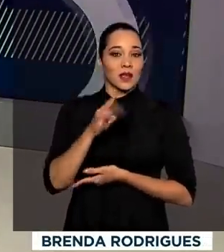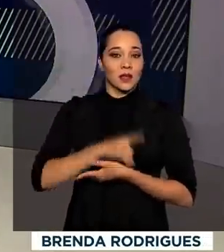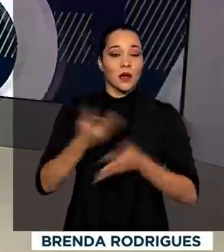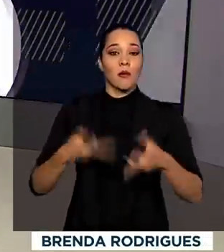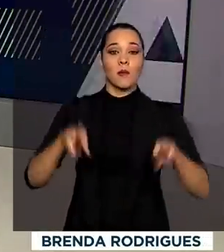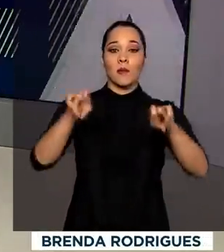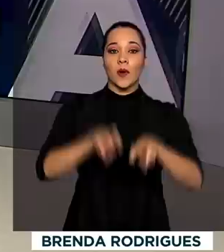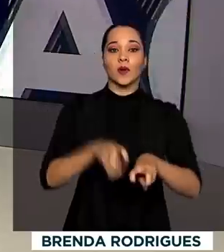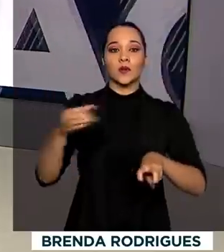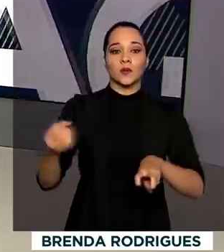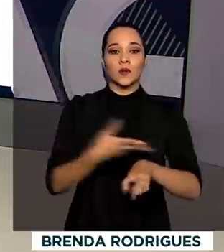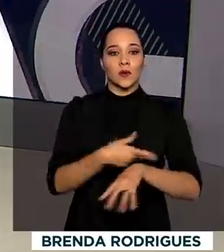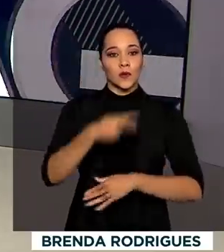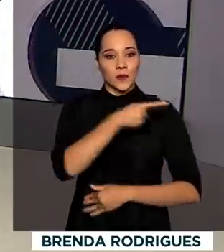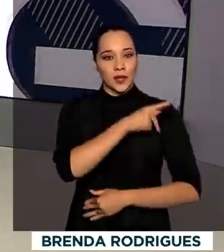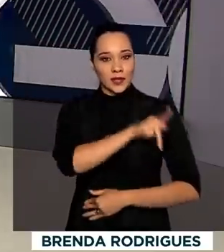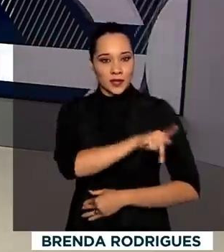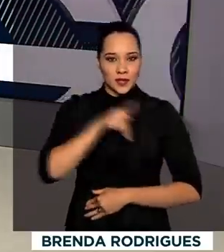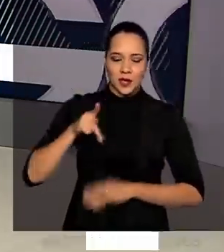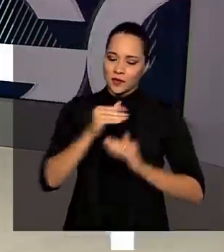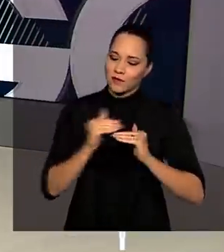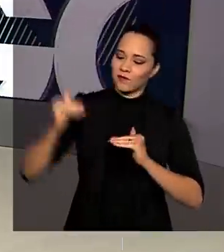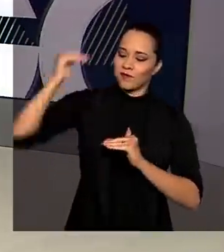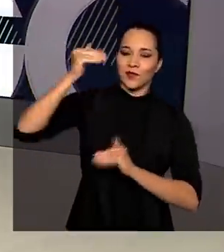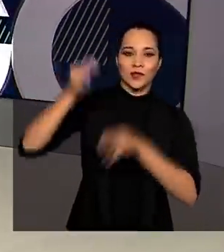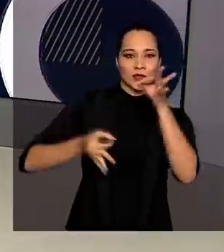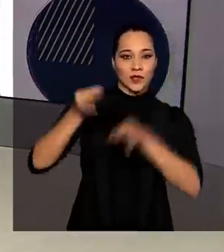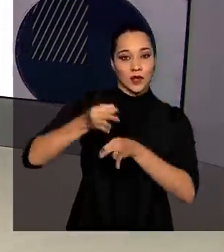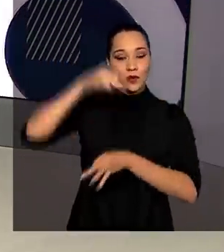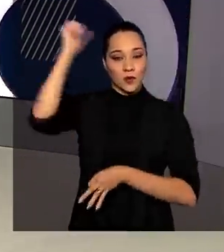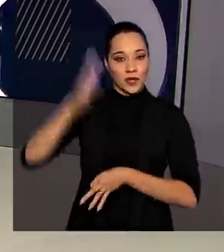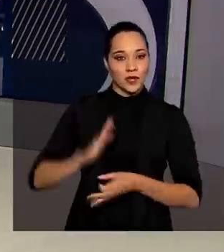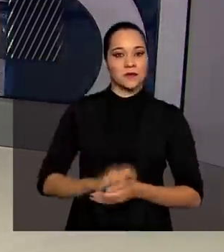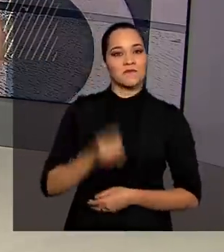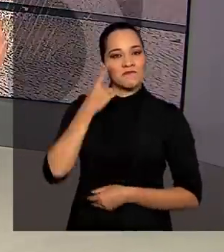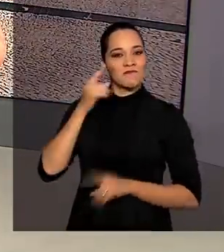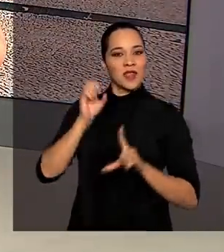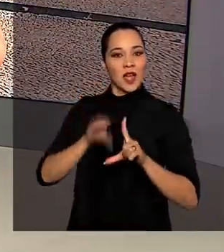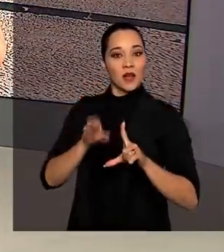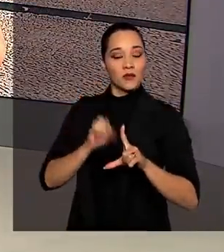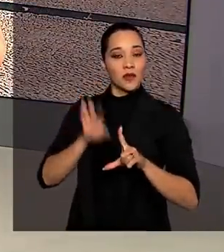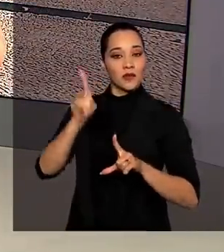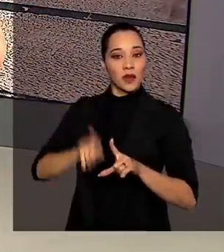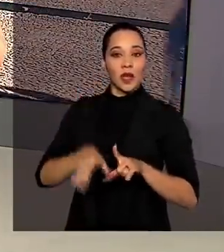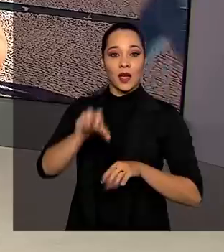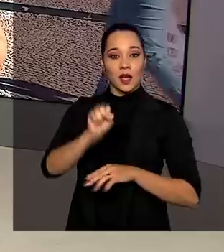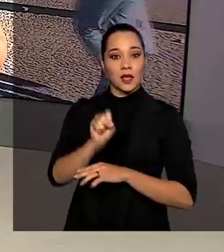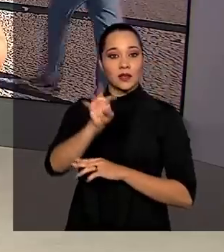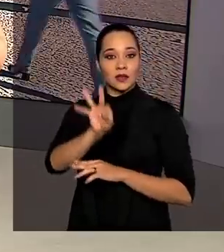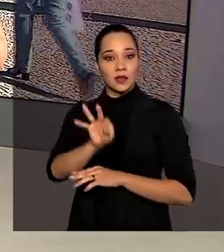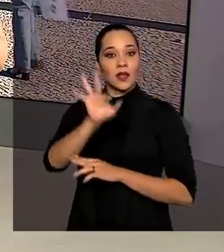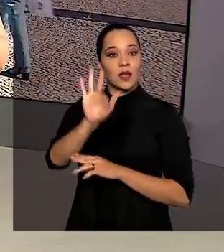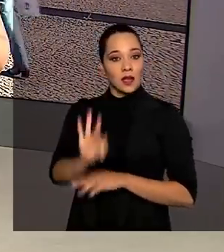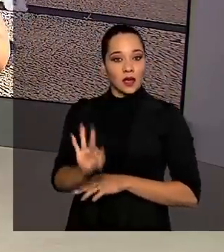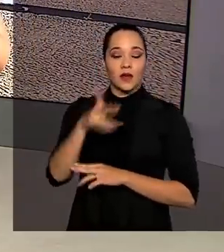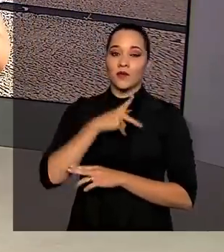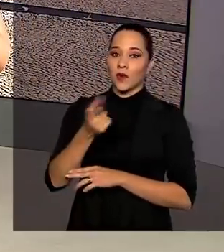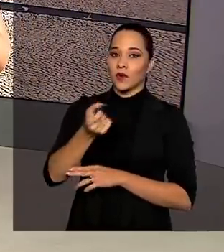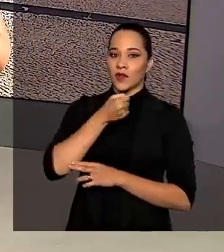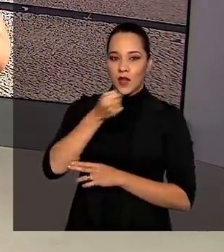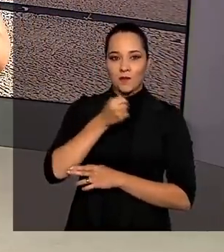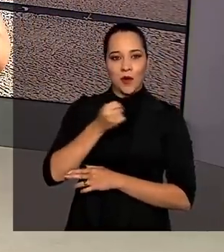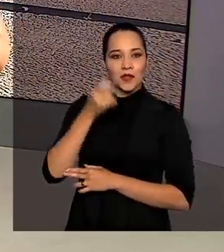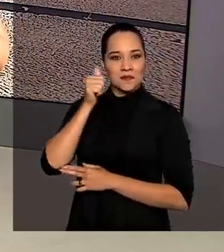posse do novo presidente da mais alta corte judicial do país. Nós vamos ao vivo até o Supremo Tribunal Federal, onde a repórter